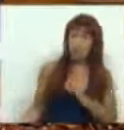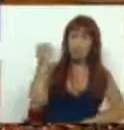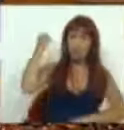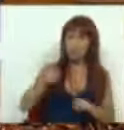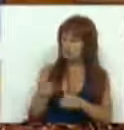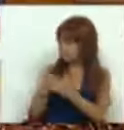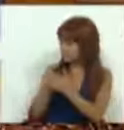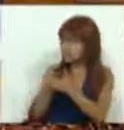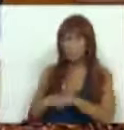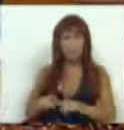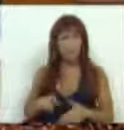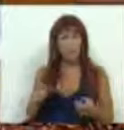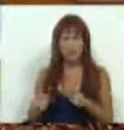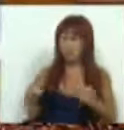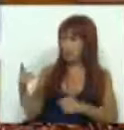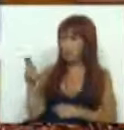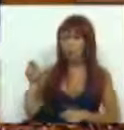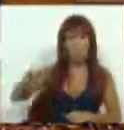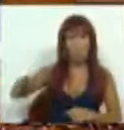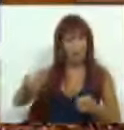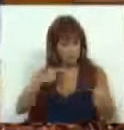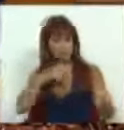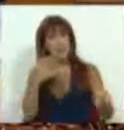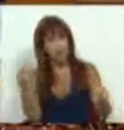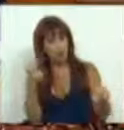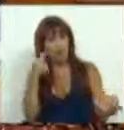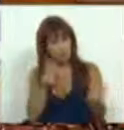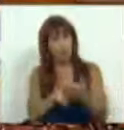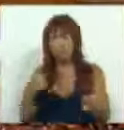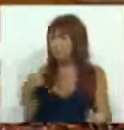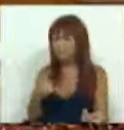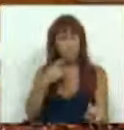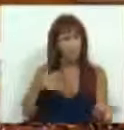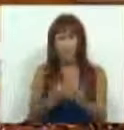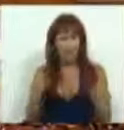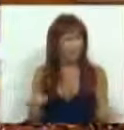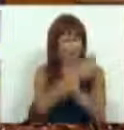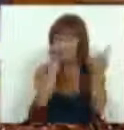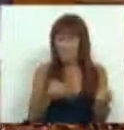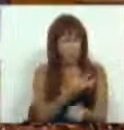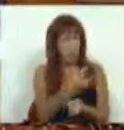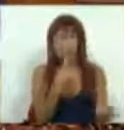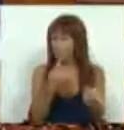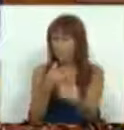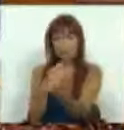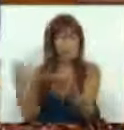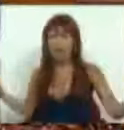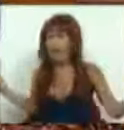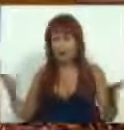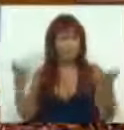nestes indicadores e reconhecidos pela OMS? Esta interpelação até agora não permitiu clarificar o conjunto de questões